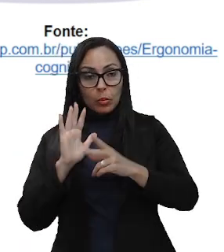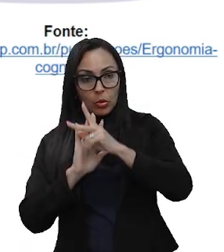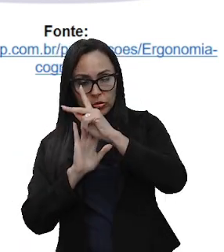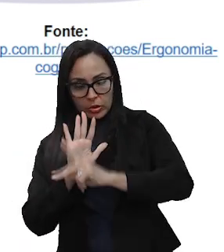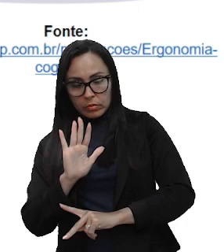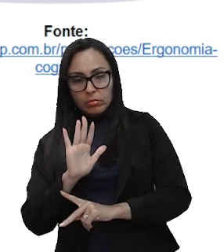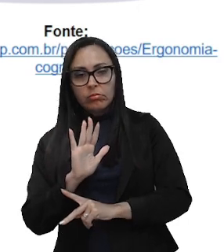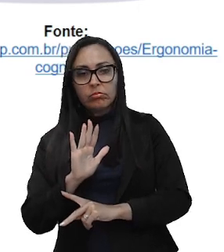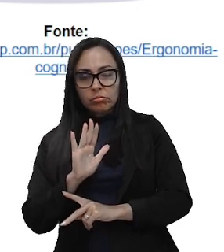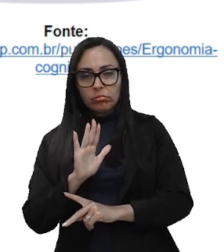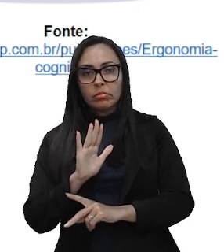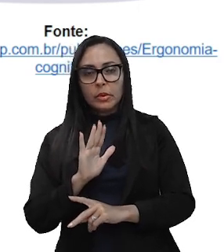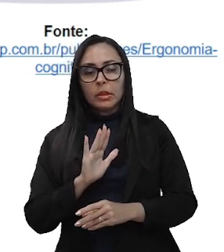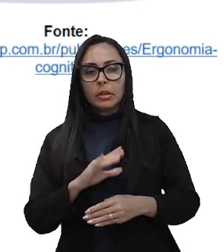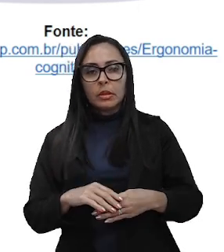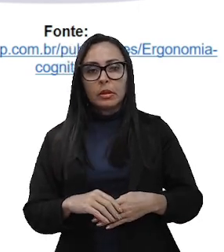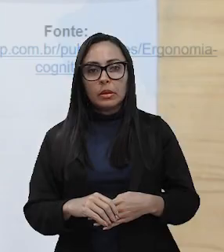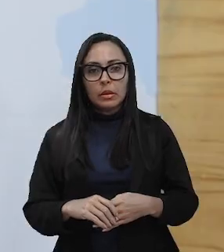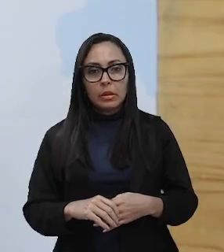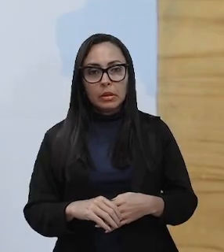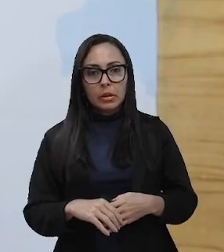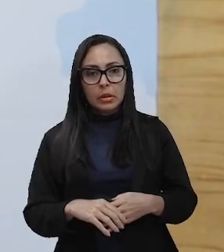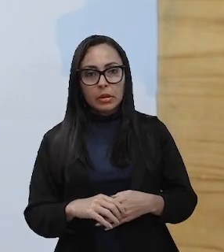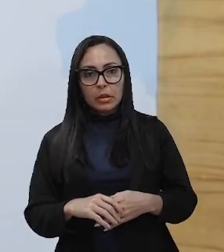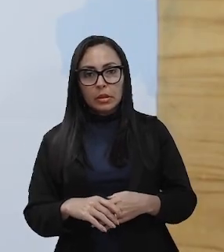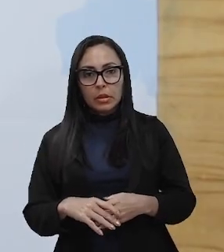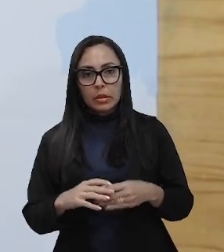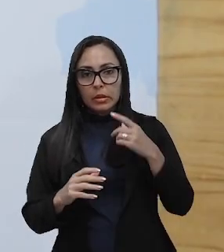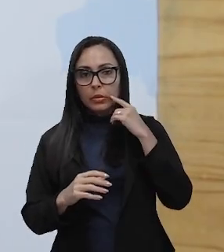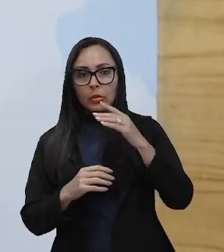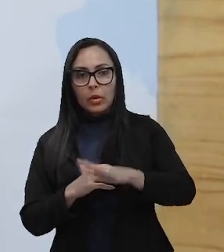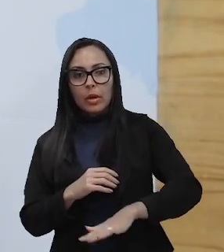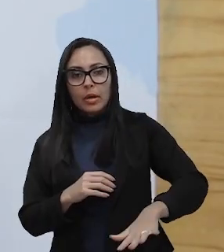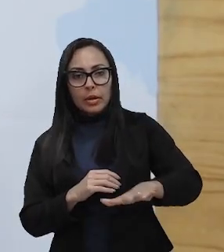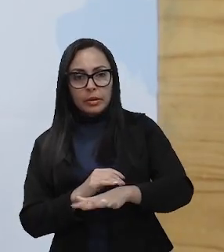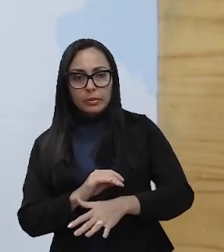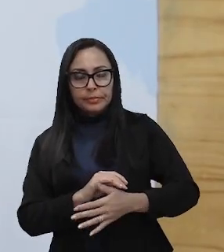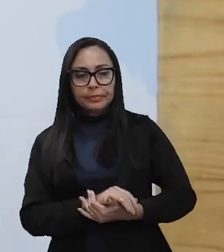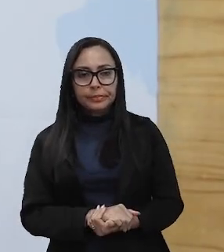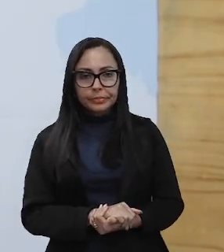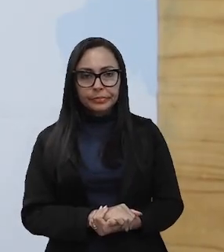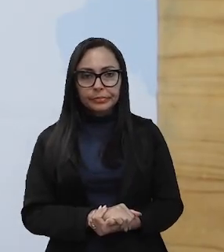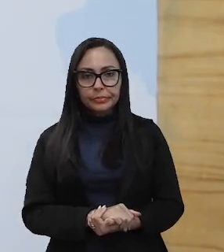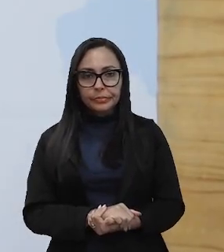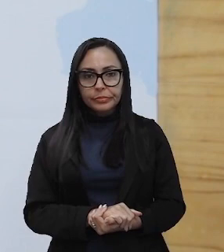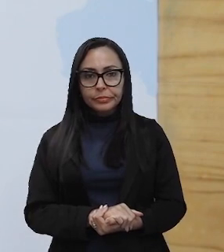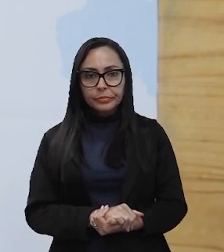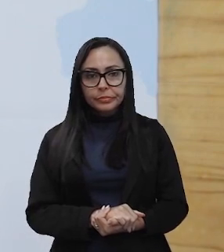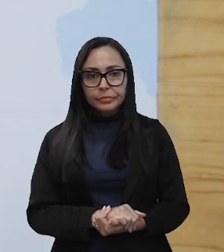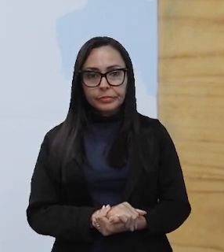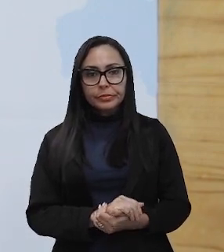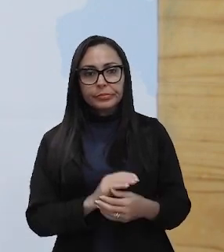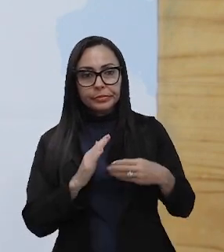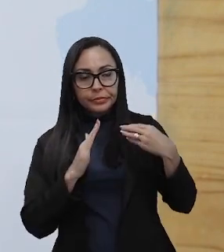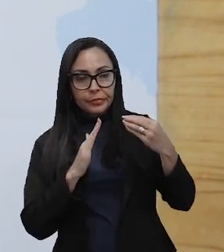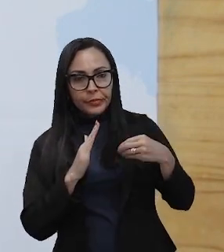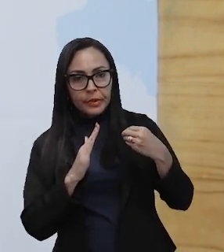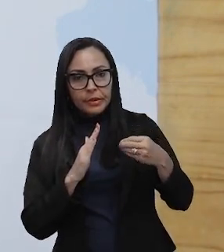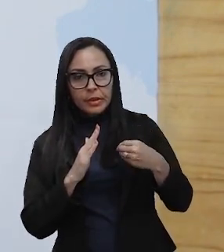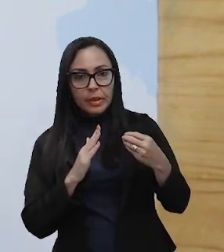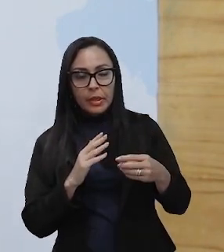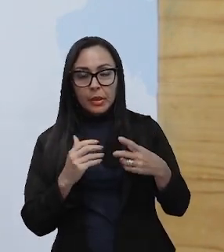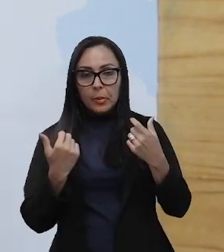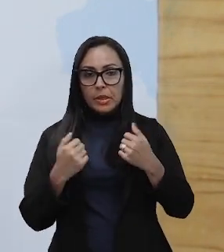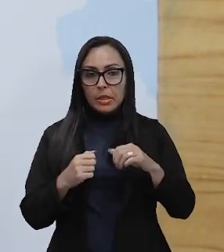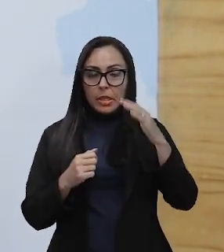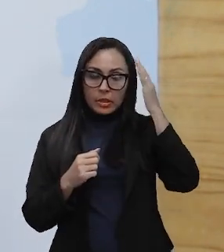de uma empresa, de uma área empresarial, um design de interiores, ele tem que levar em